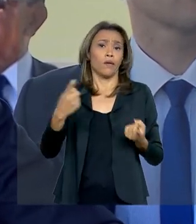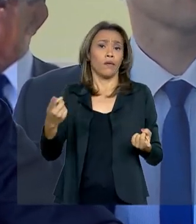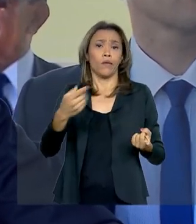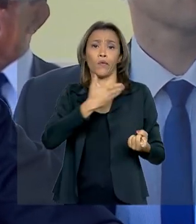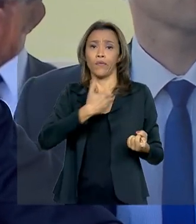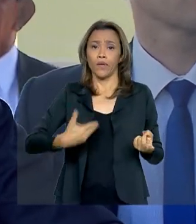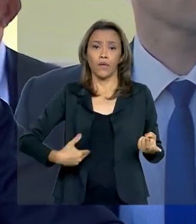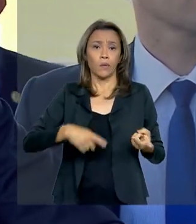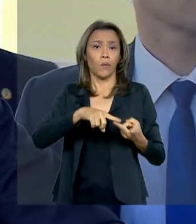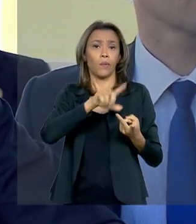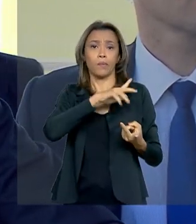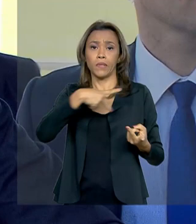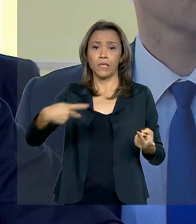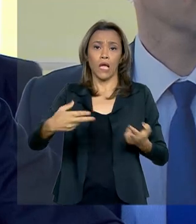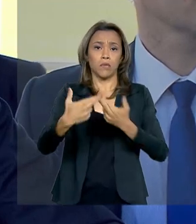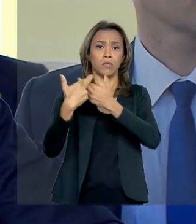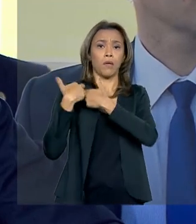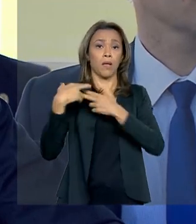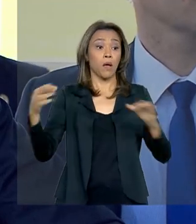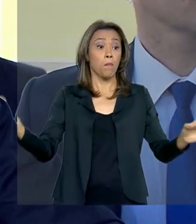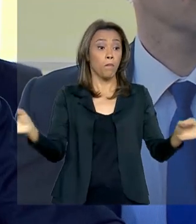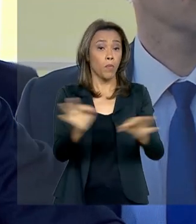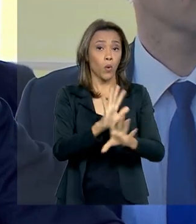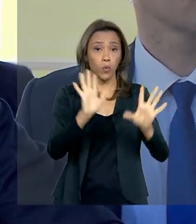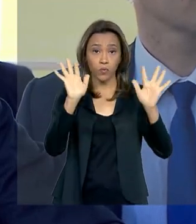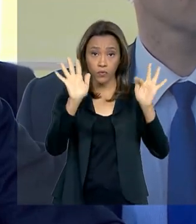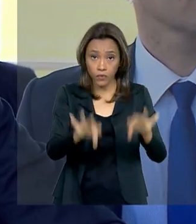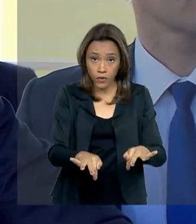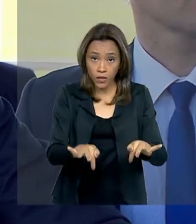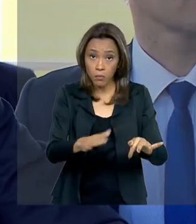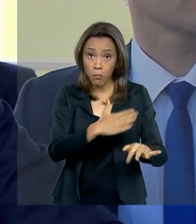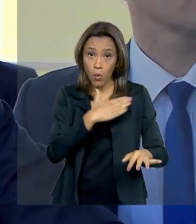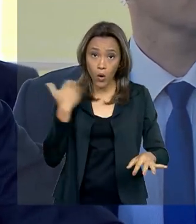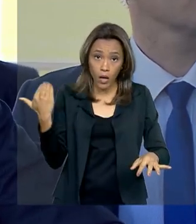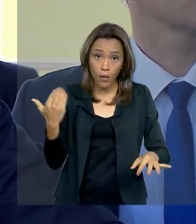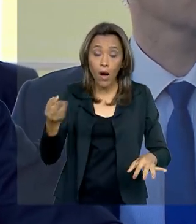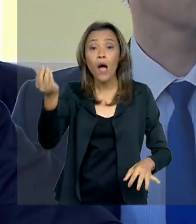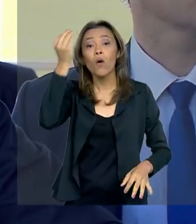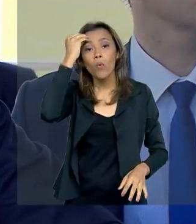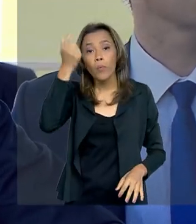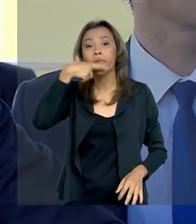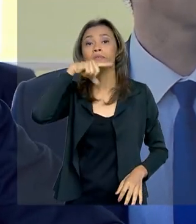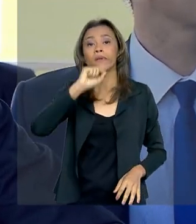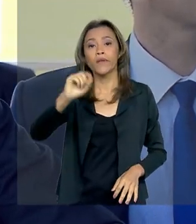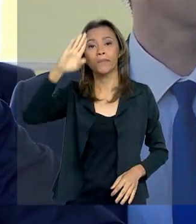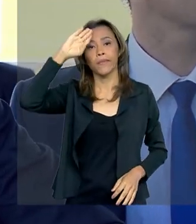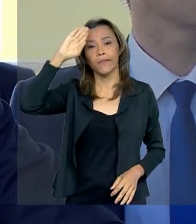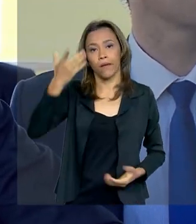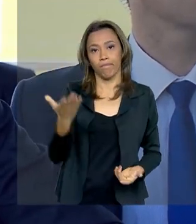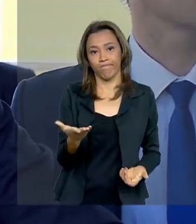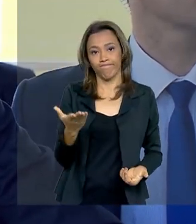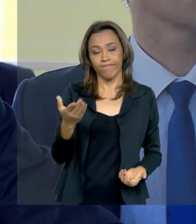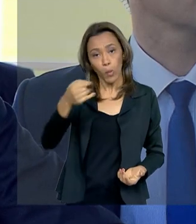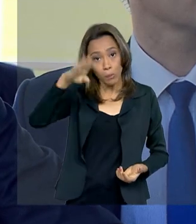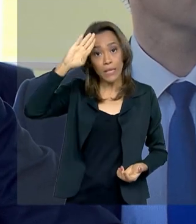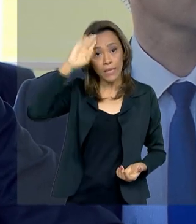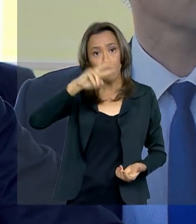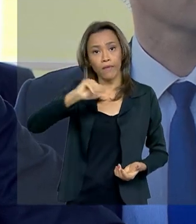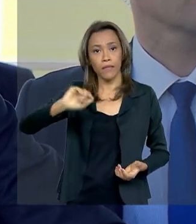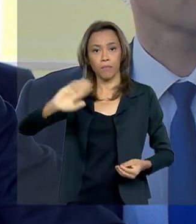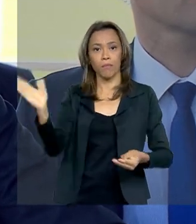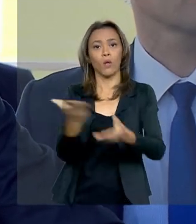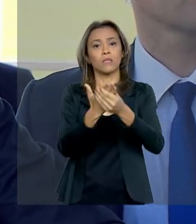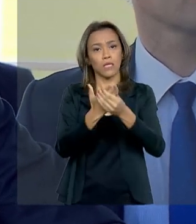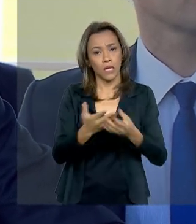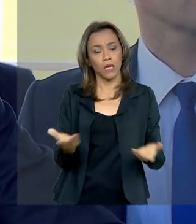presidente ter qualquer responsabilidade. Acabou a missão, morreu alguém. Sempre a culpa é do militar. O militar vai responder processo,